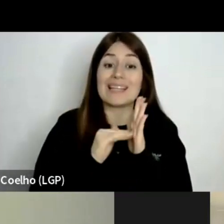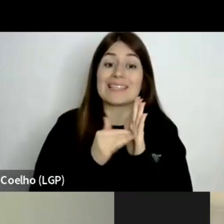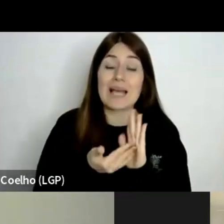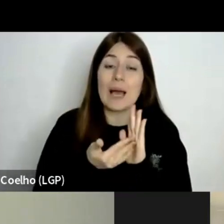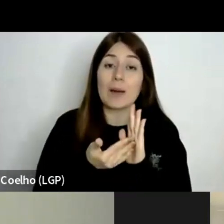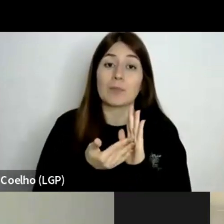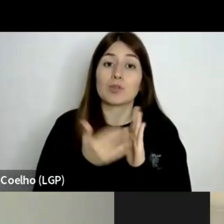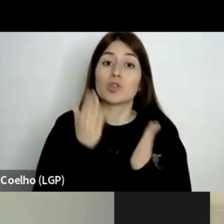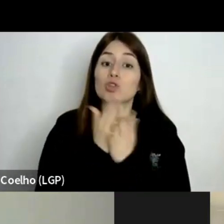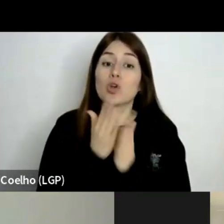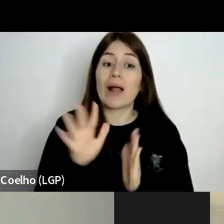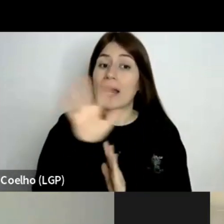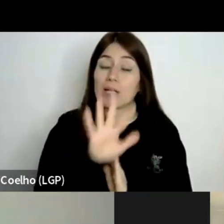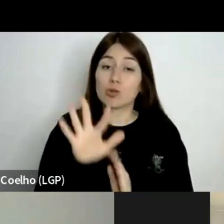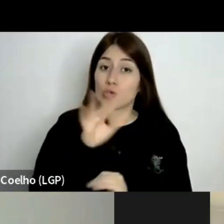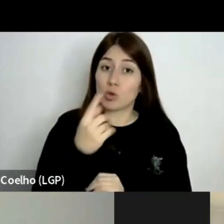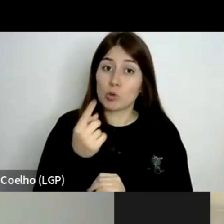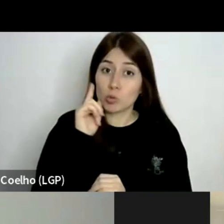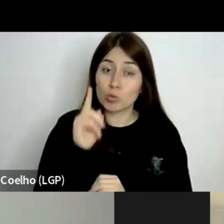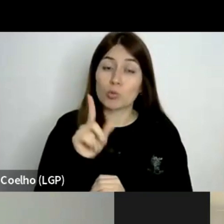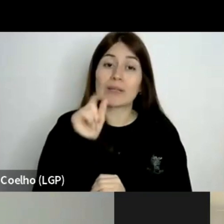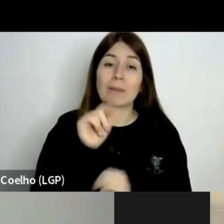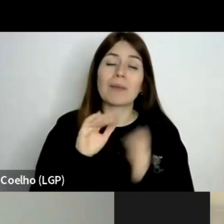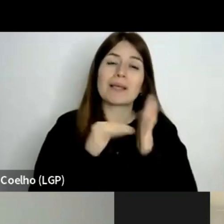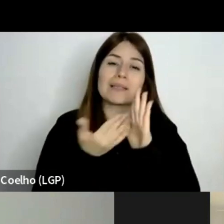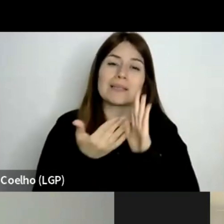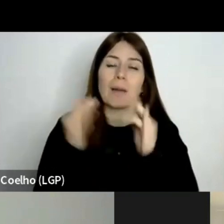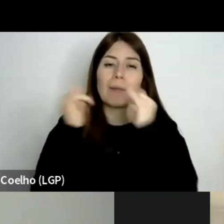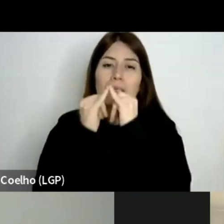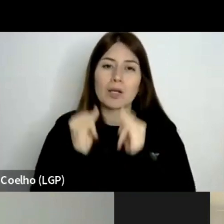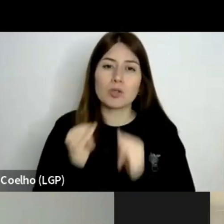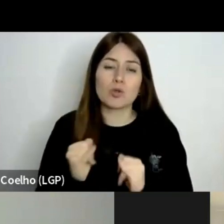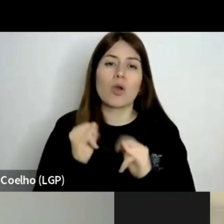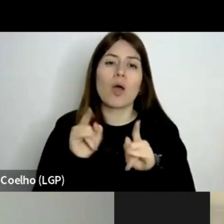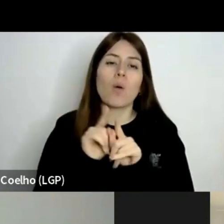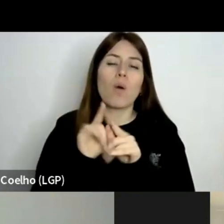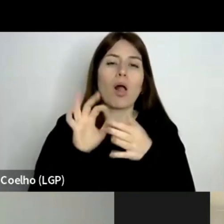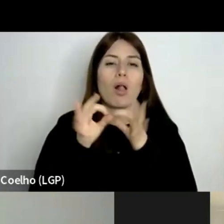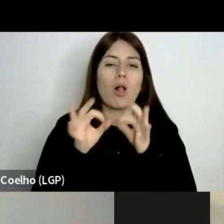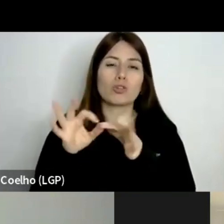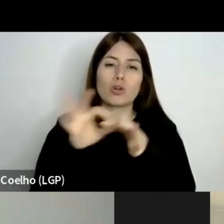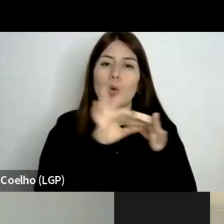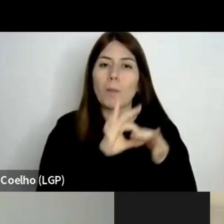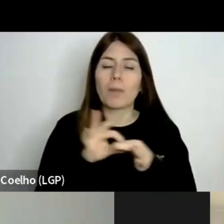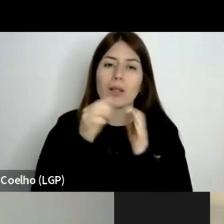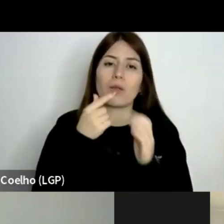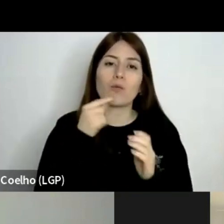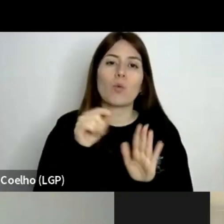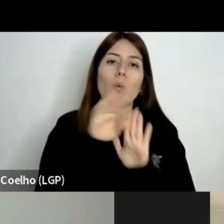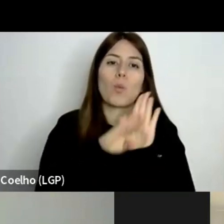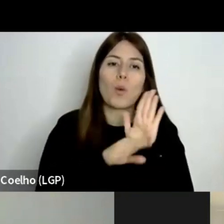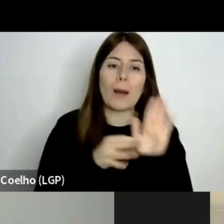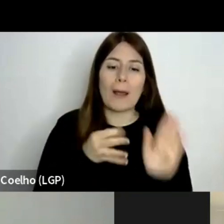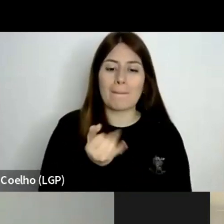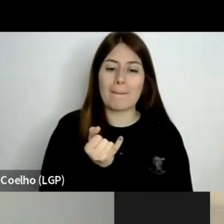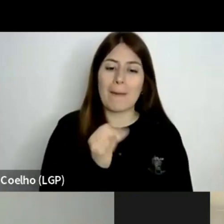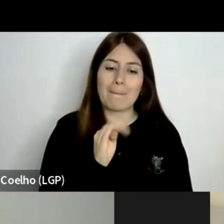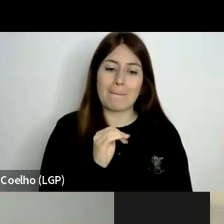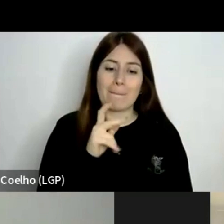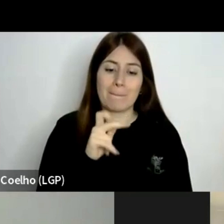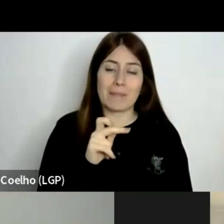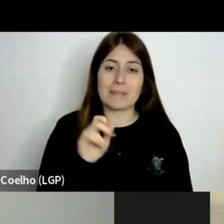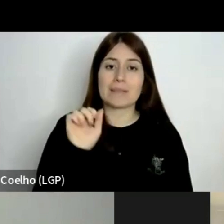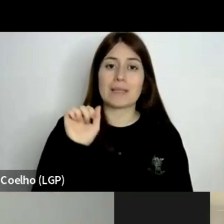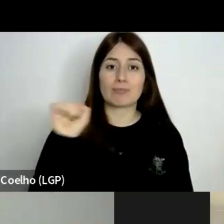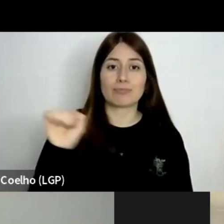apenas a nível nacional, mas a nível internacional, numa lógica comparativa, que é o programa PISA da OCDE. E